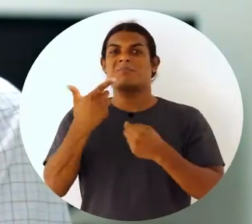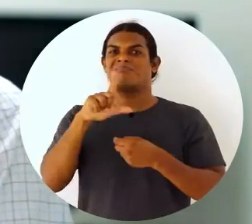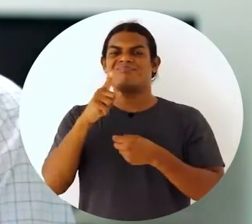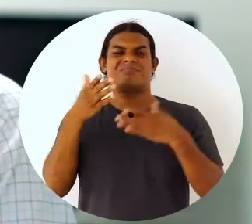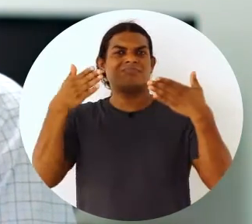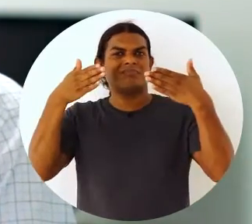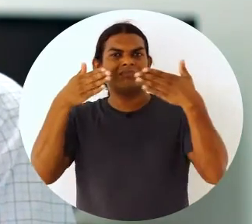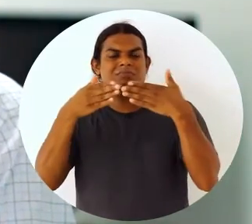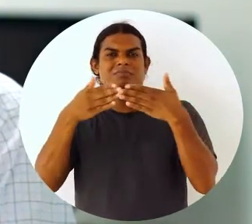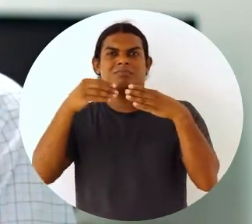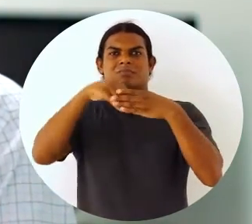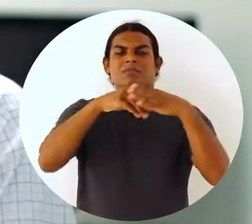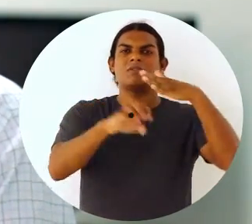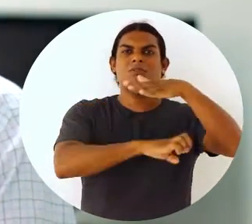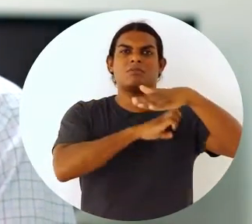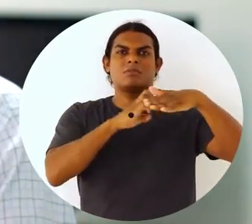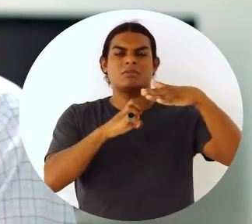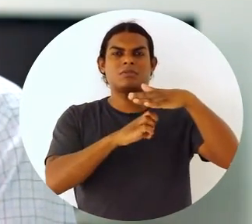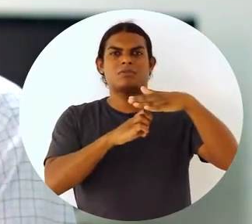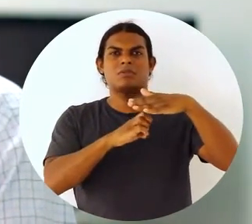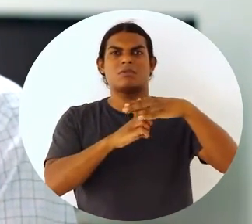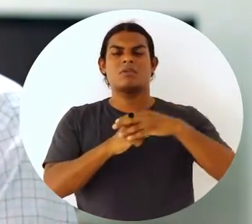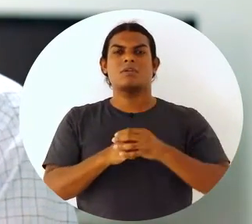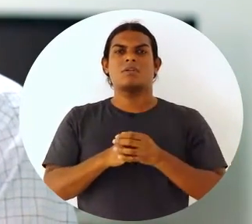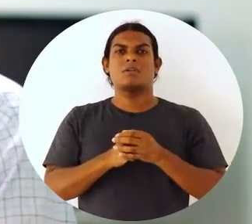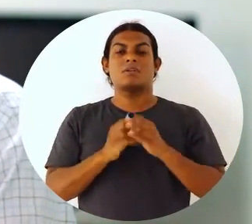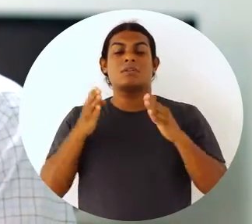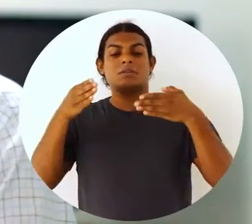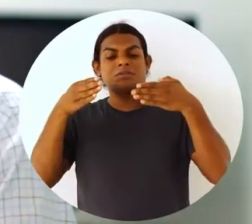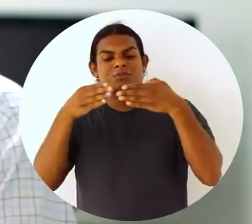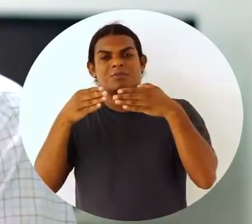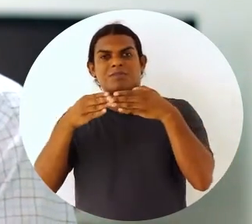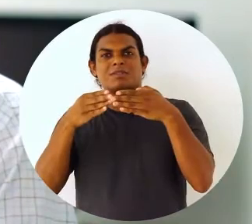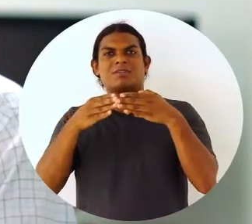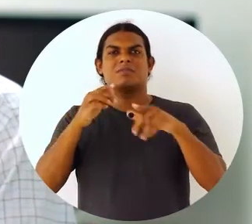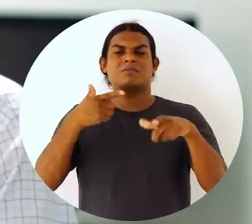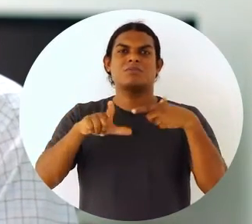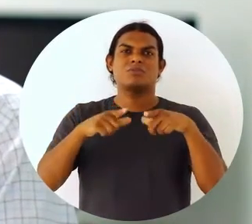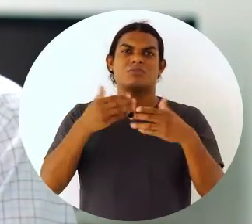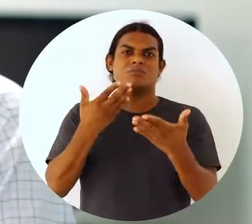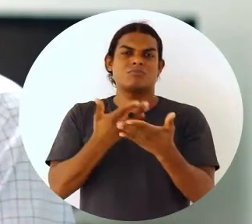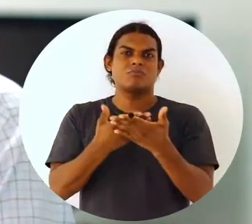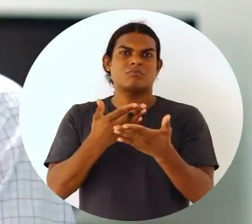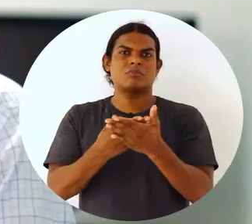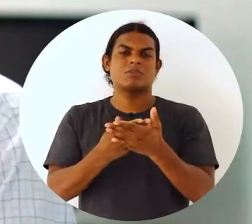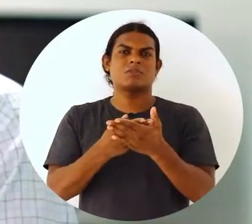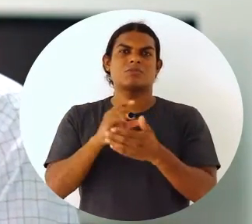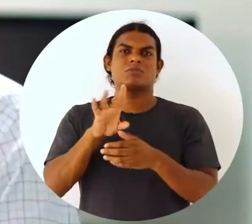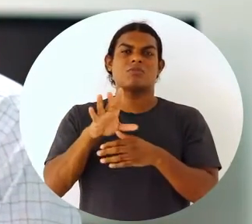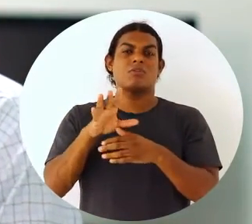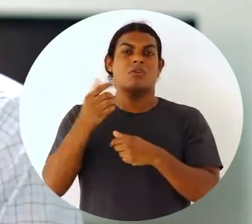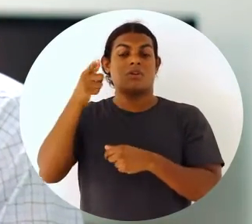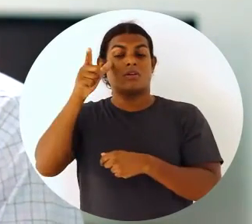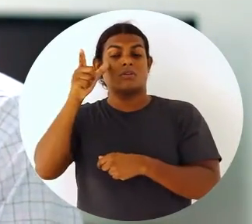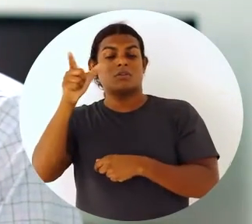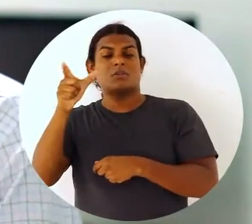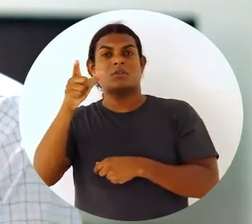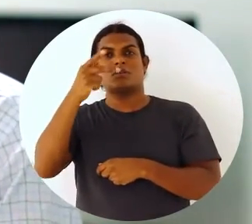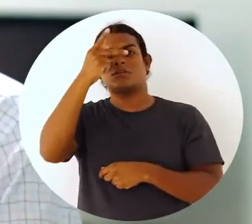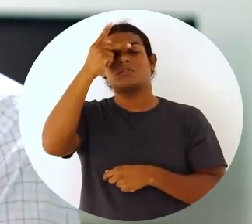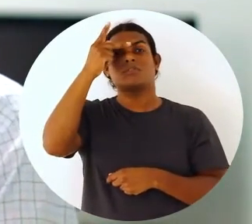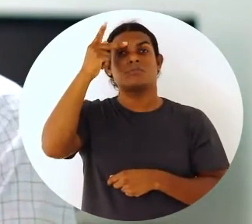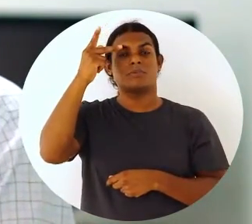foco dentro da organização. Ela tem um foco de estudar as necessidades e a motivação humana. Estudar as necessidades